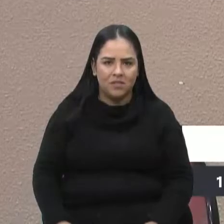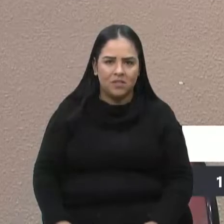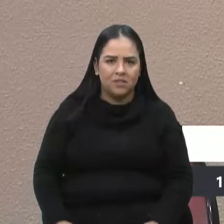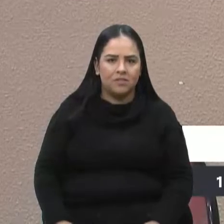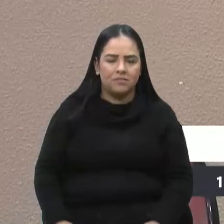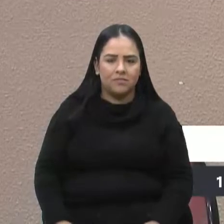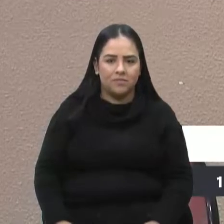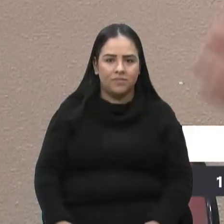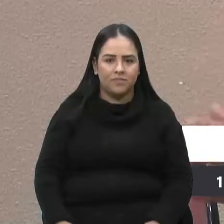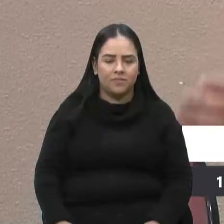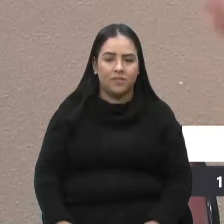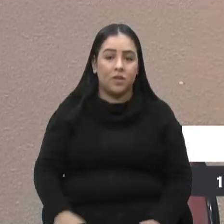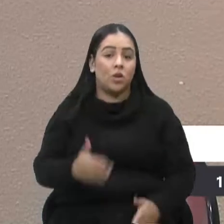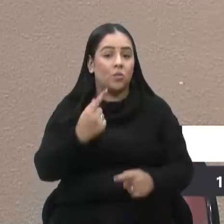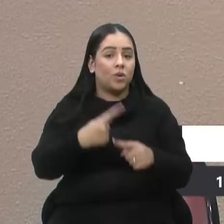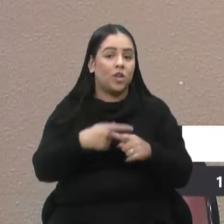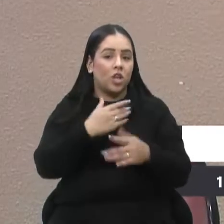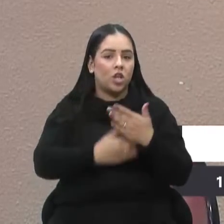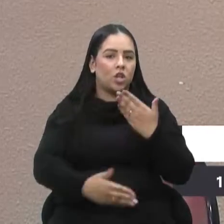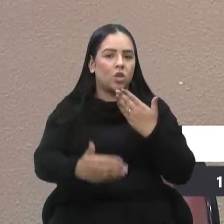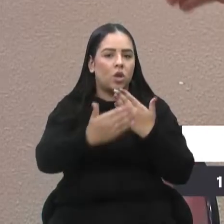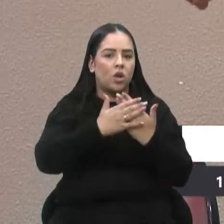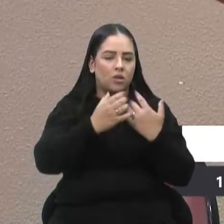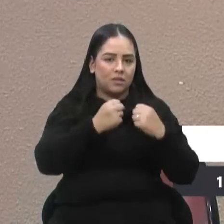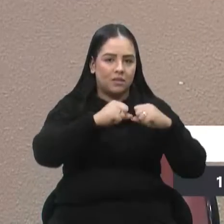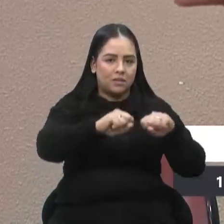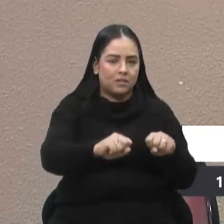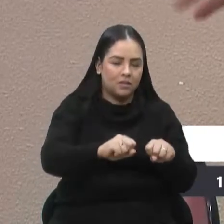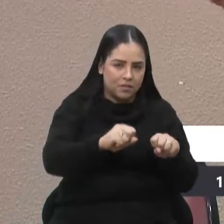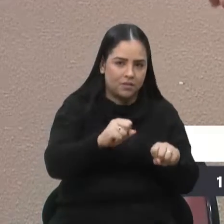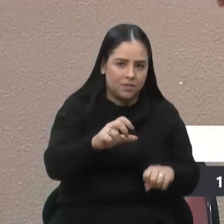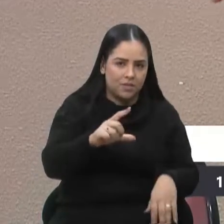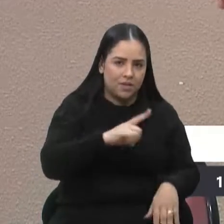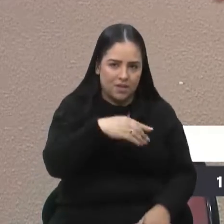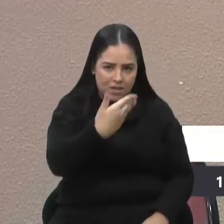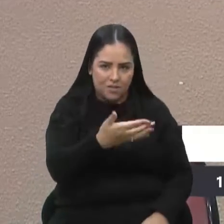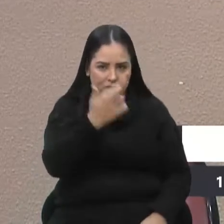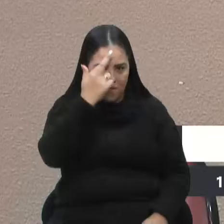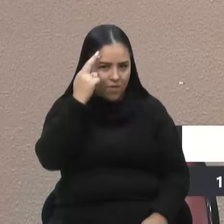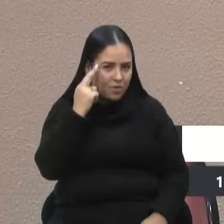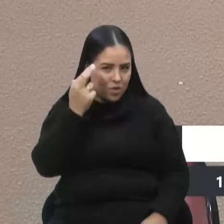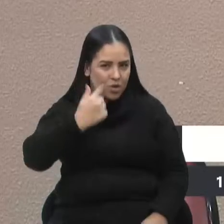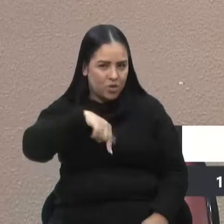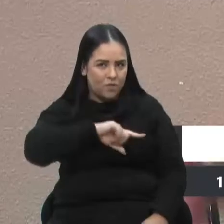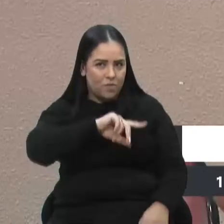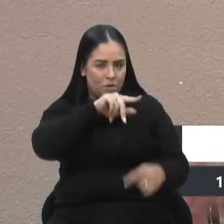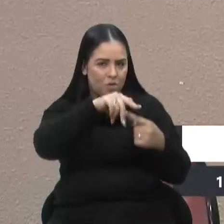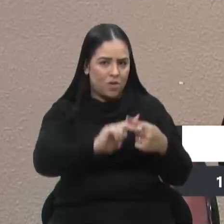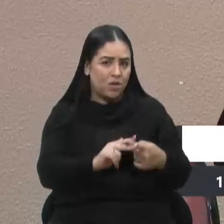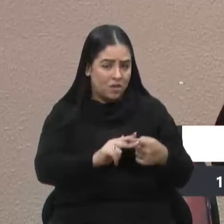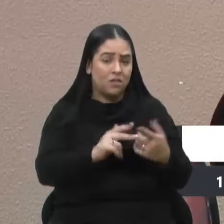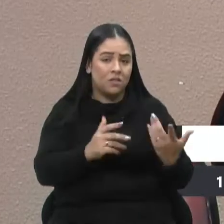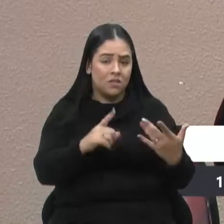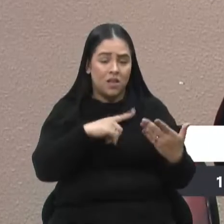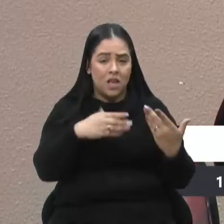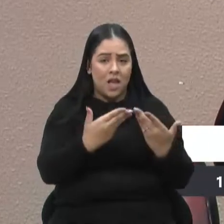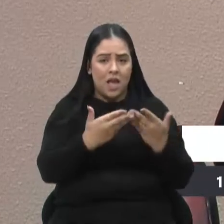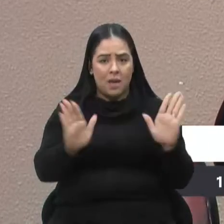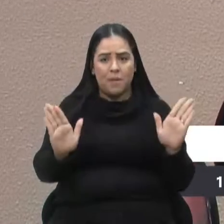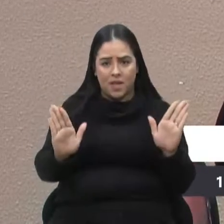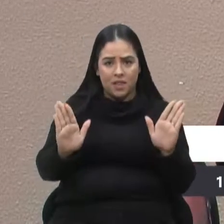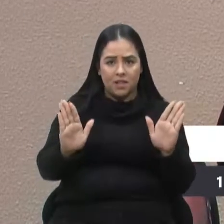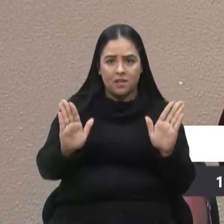situação. Todos os secretários, sei o Rafael, tem ali uma pendência, nós vamos corrigir, estão de portas abertas.